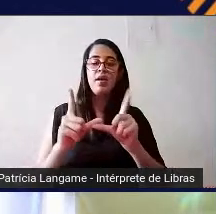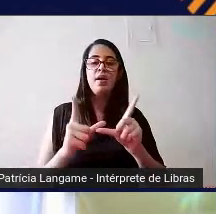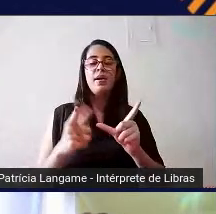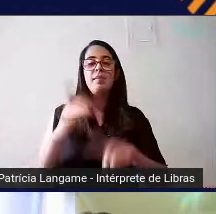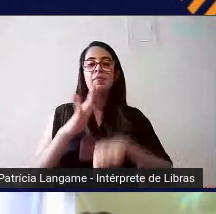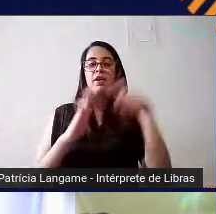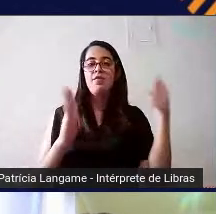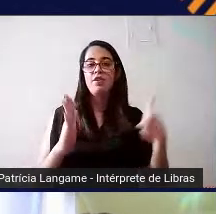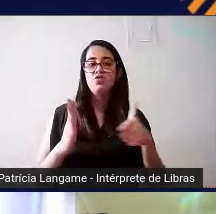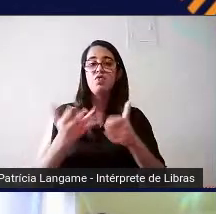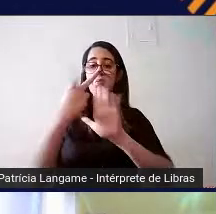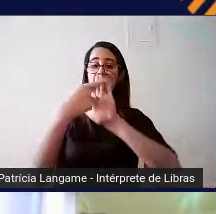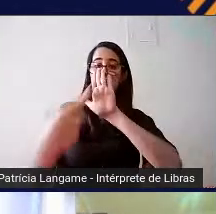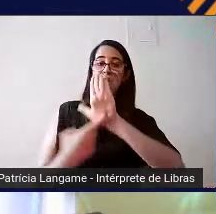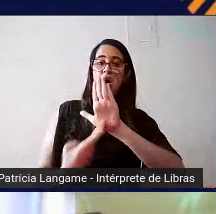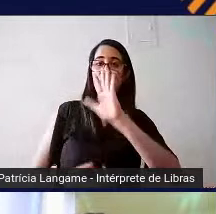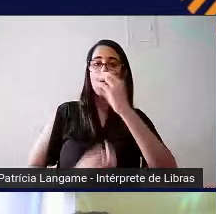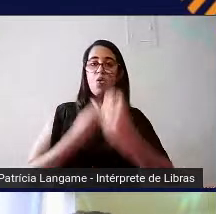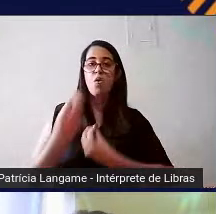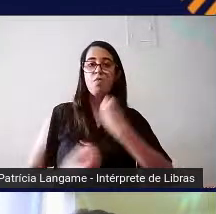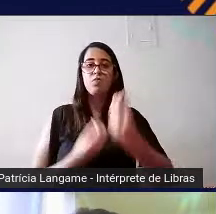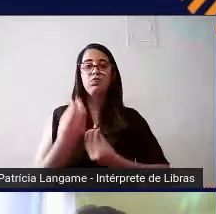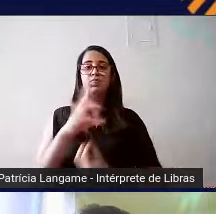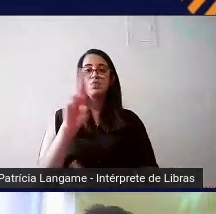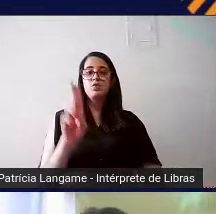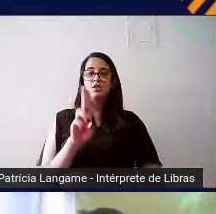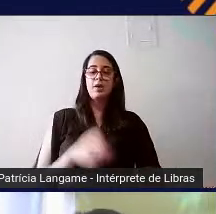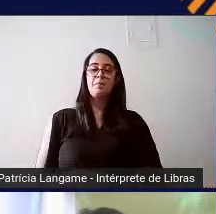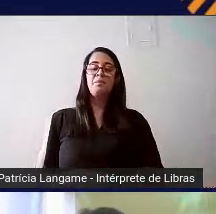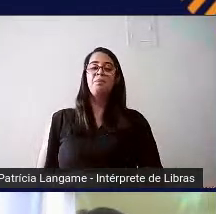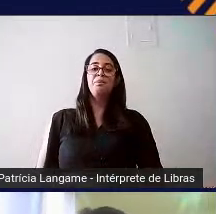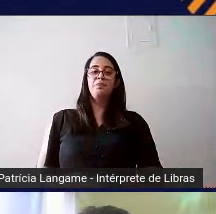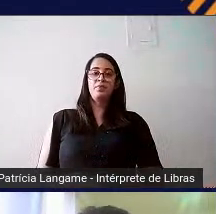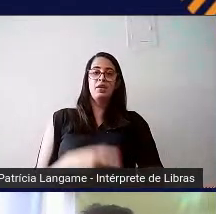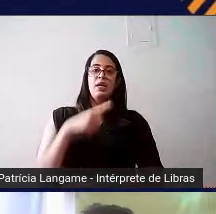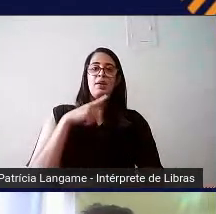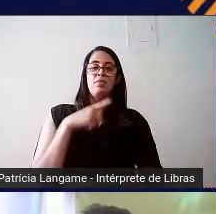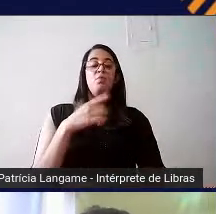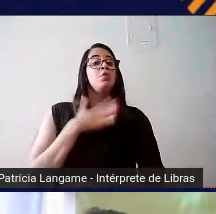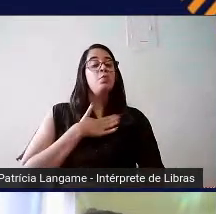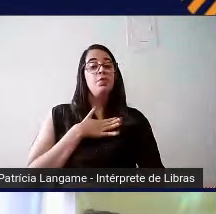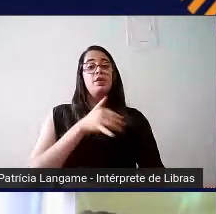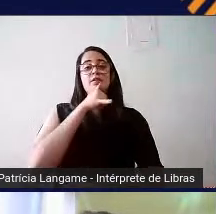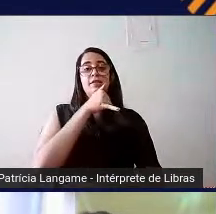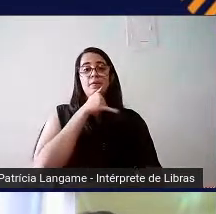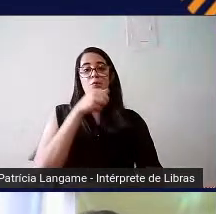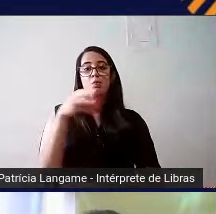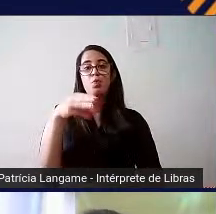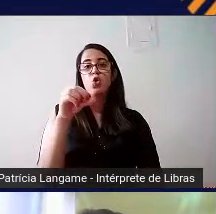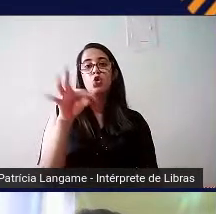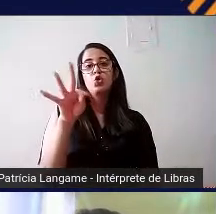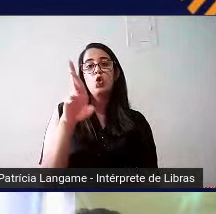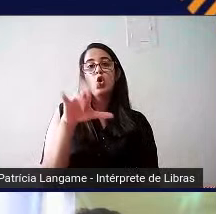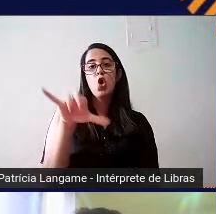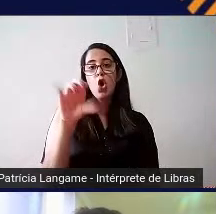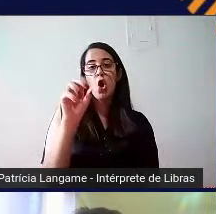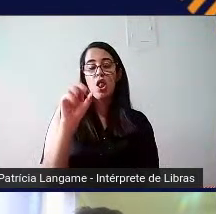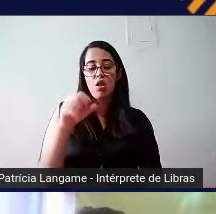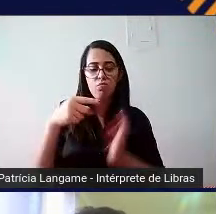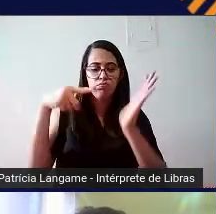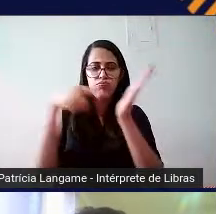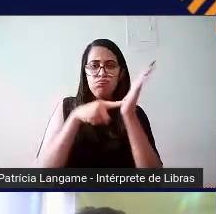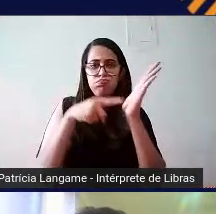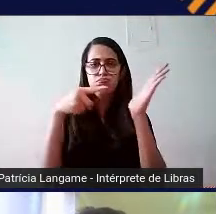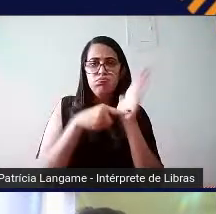tutorial de como fazer. Então, existem atalhos, né? No meu, por exemplo, no meu Motorola, você pressiona os dois botões de